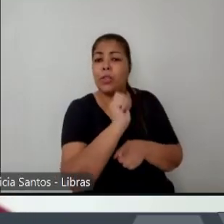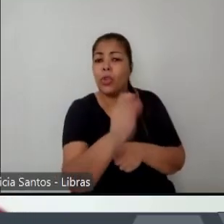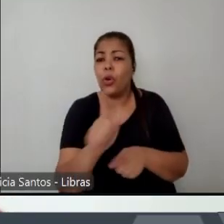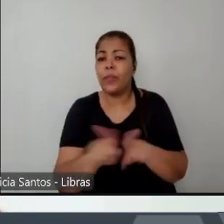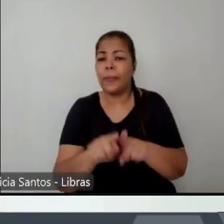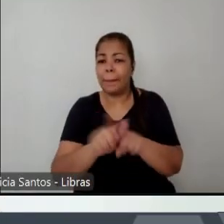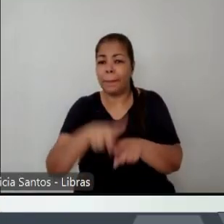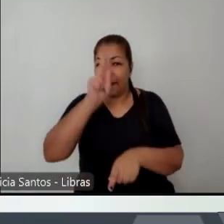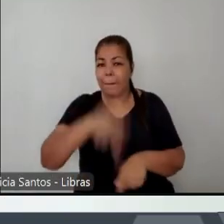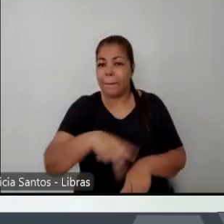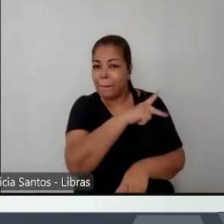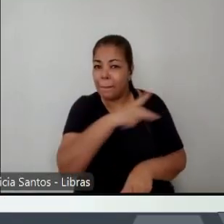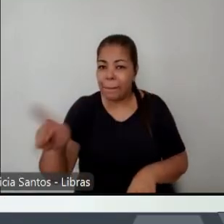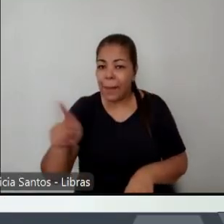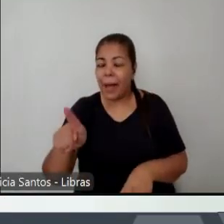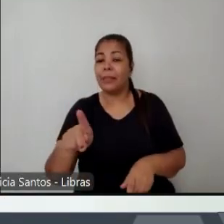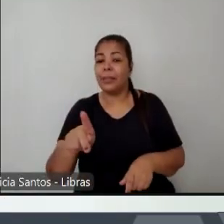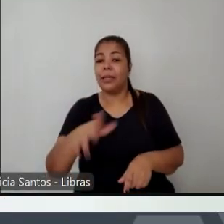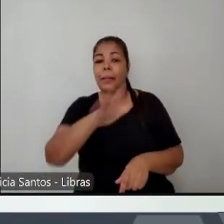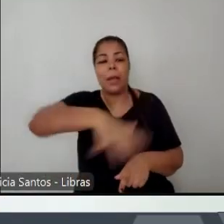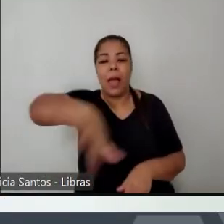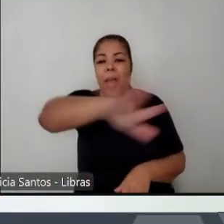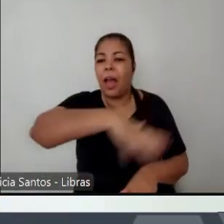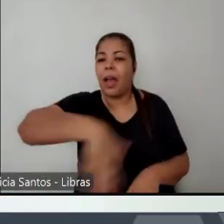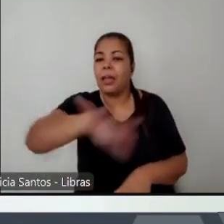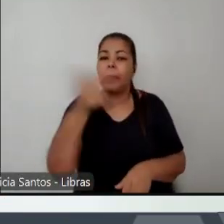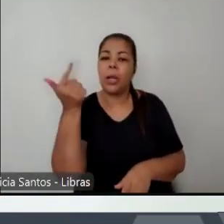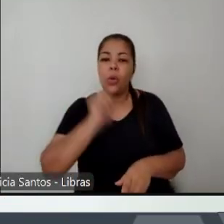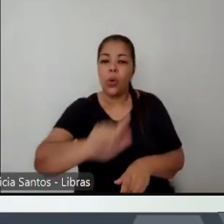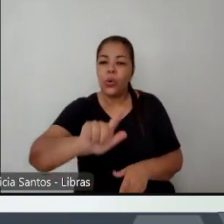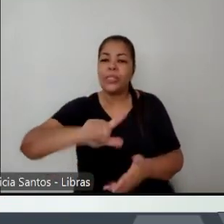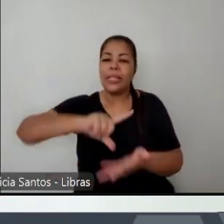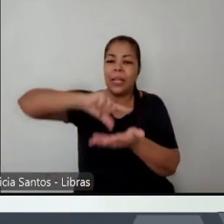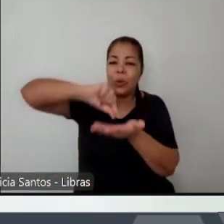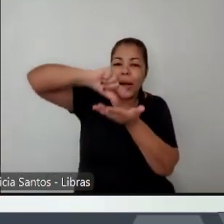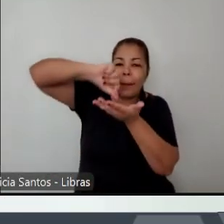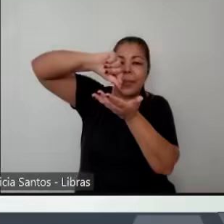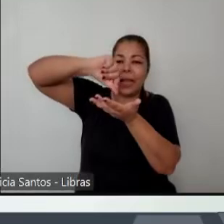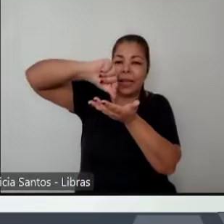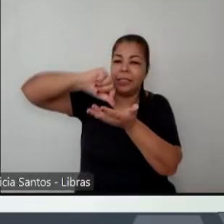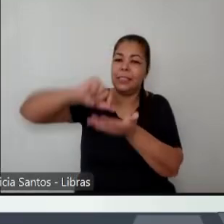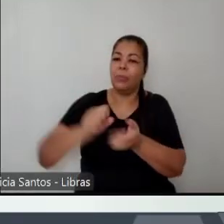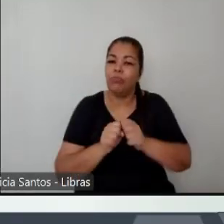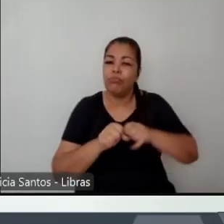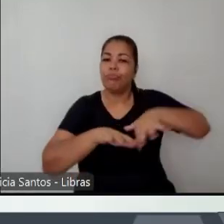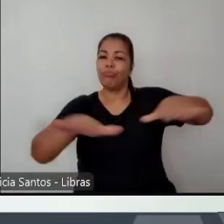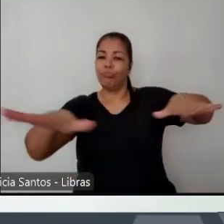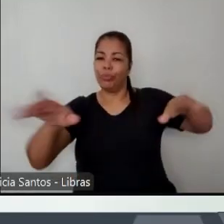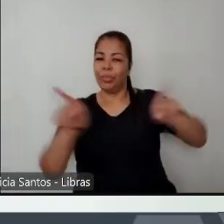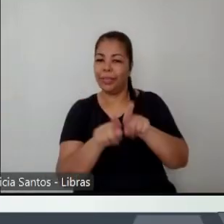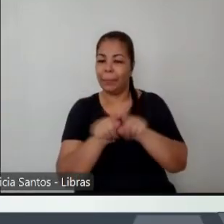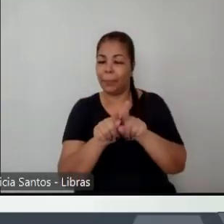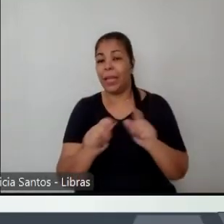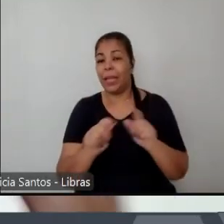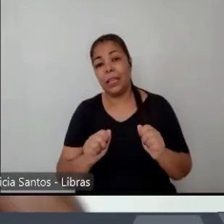postura mais reformista da igreja para tornar o capitalismo menos injusto e para se aproximar dos pobres né para você tirar a